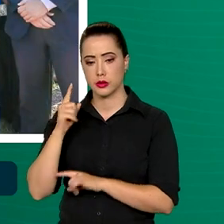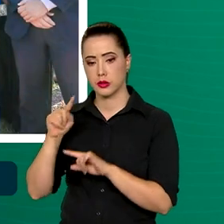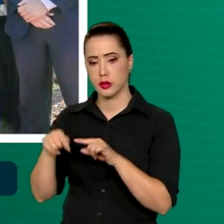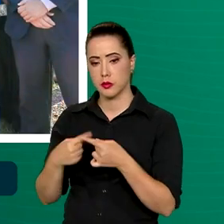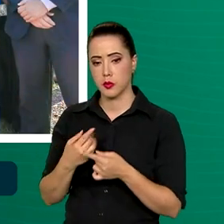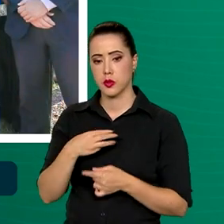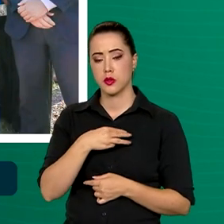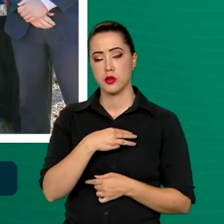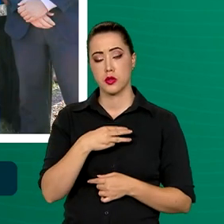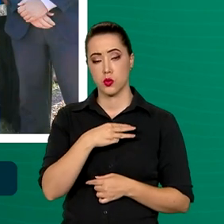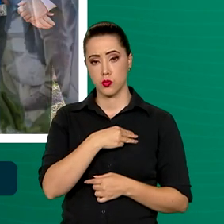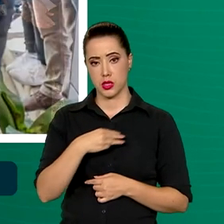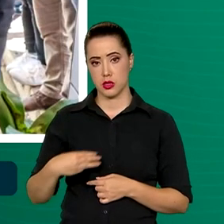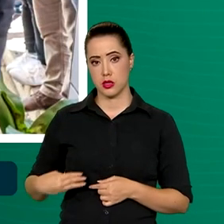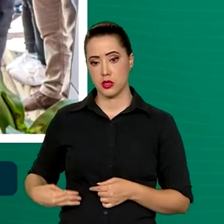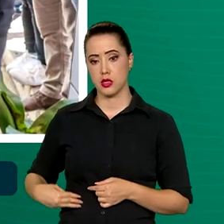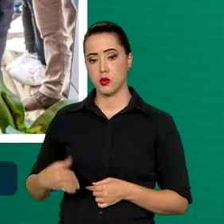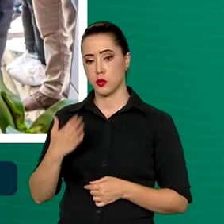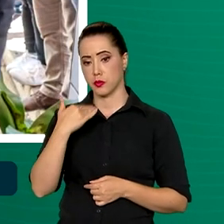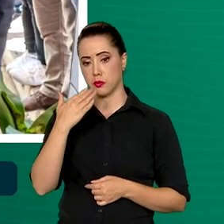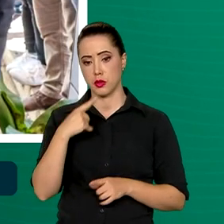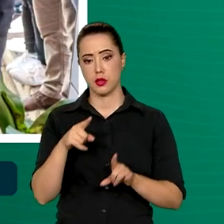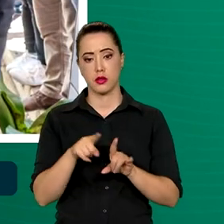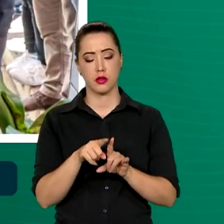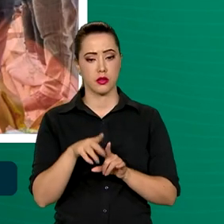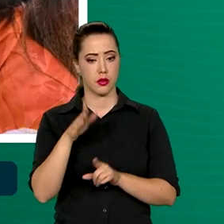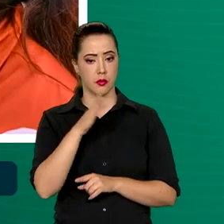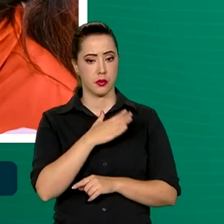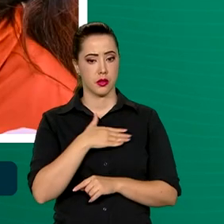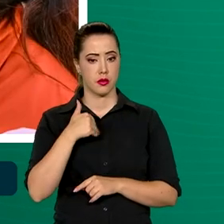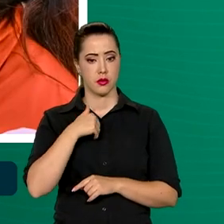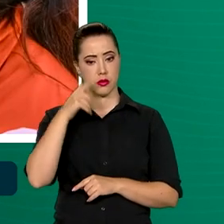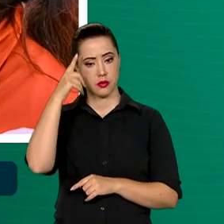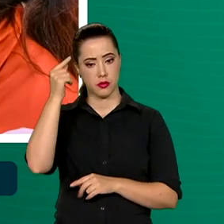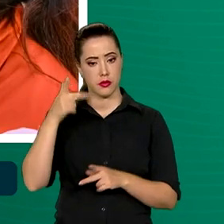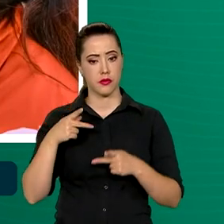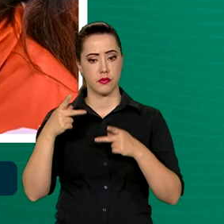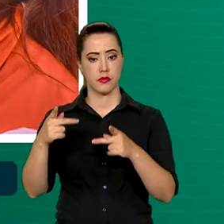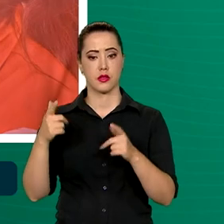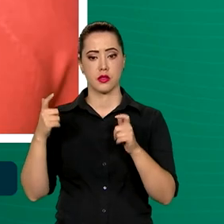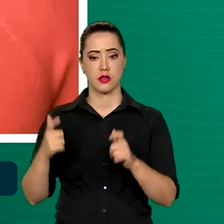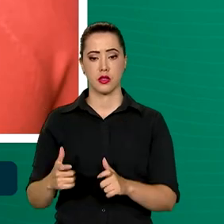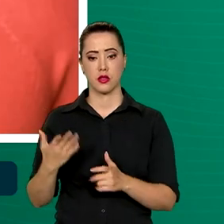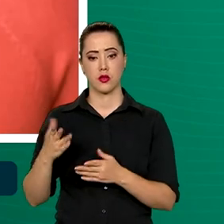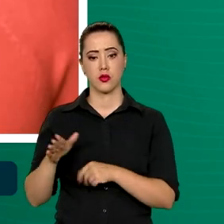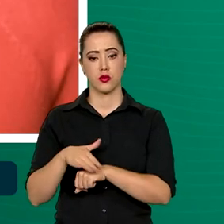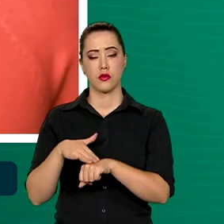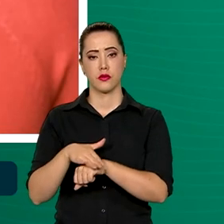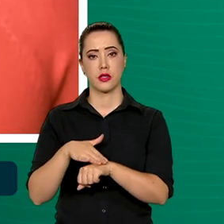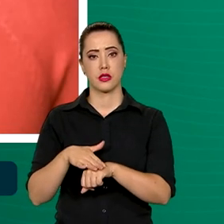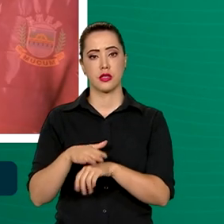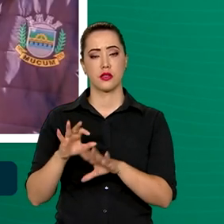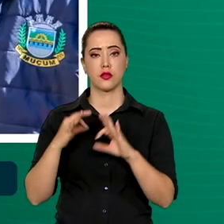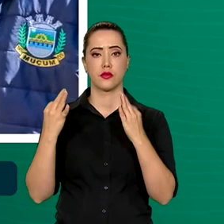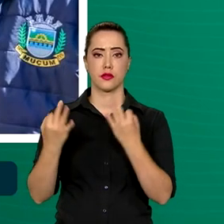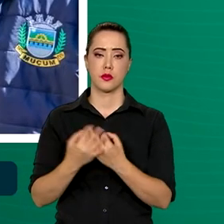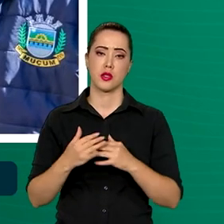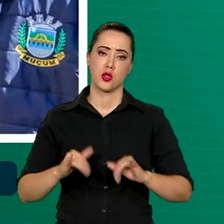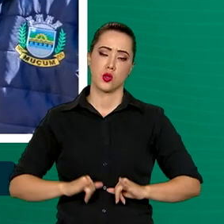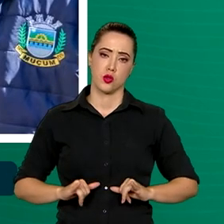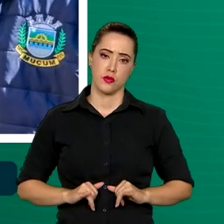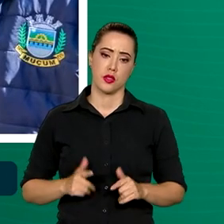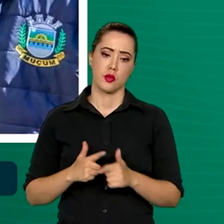Janja e o ministro Paulo Pimenta visitaram o município de Estrela, onde conversaram com famílias afetadas pelas